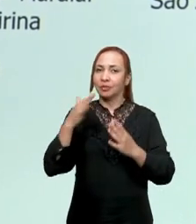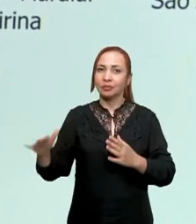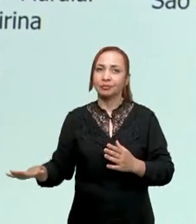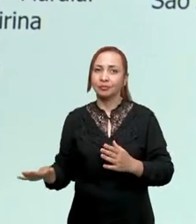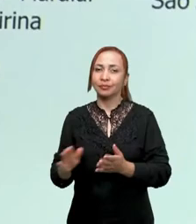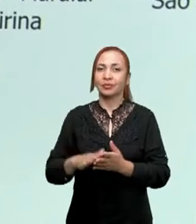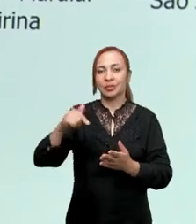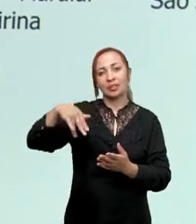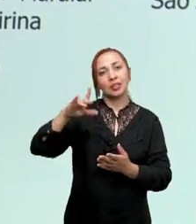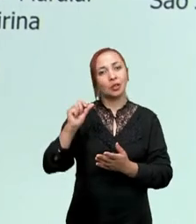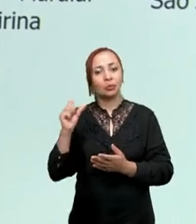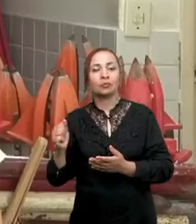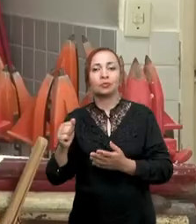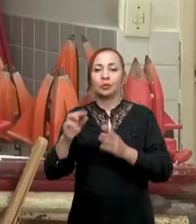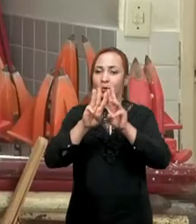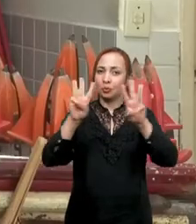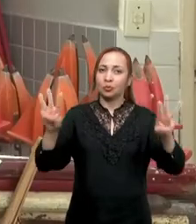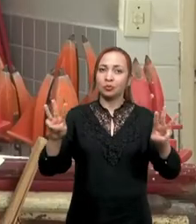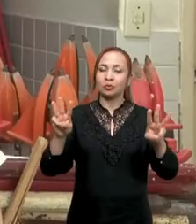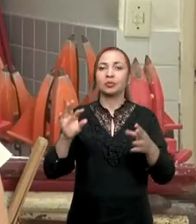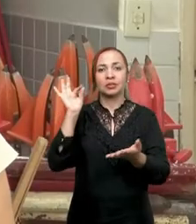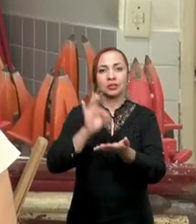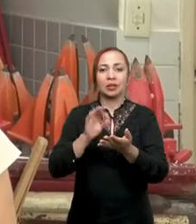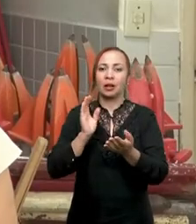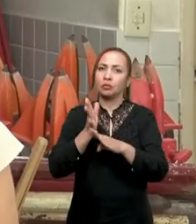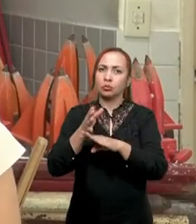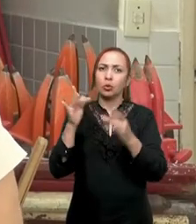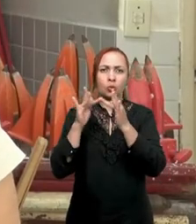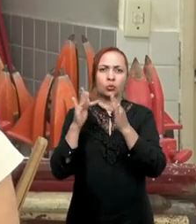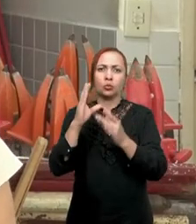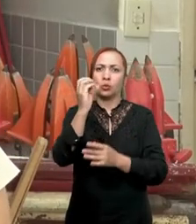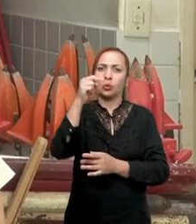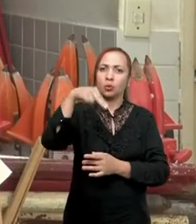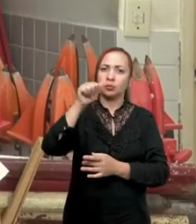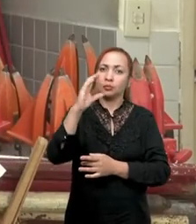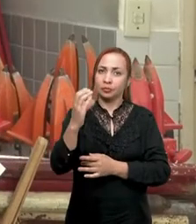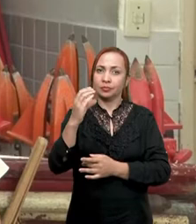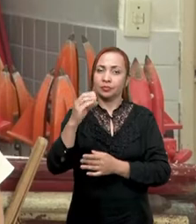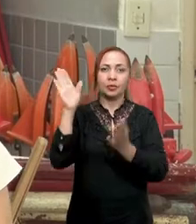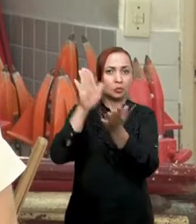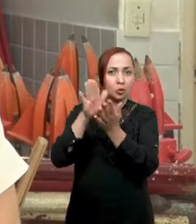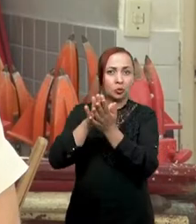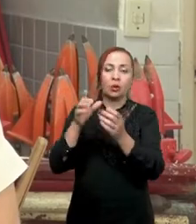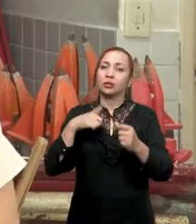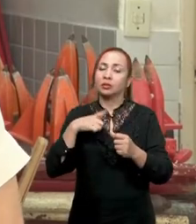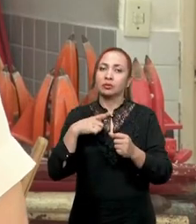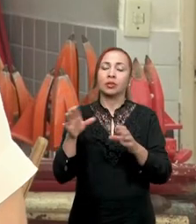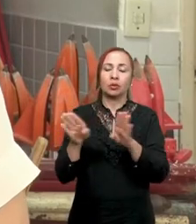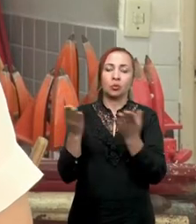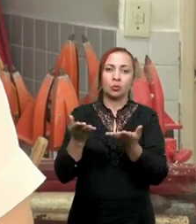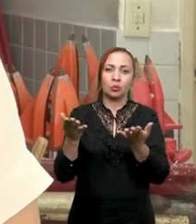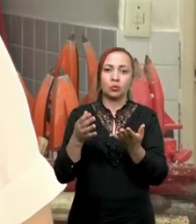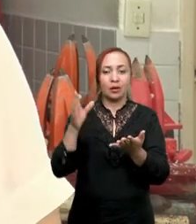quilombolas nos portais oficiais. Então entramos em contato com a CONAC, em Pernambuco, e a CONAC nos colocou em contato